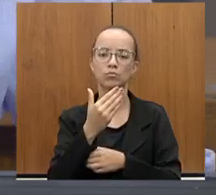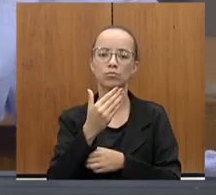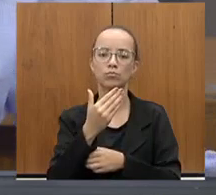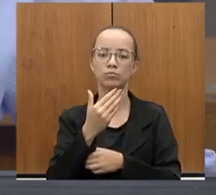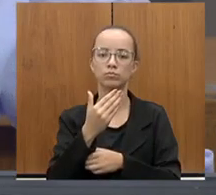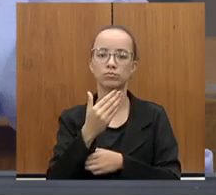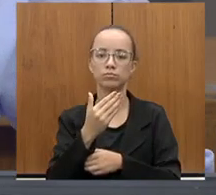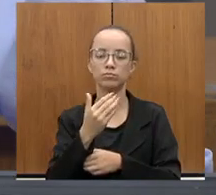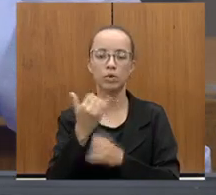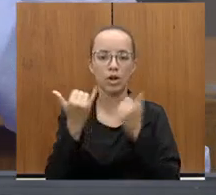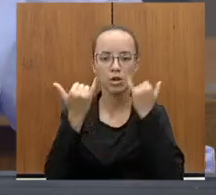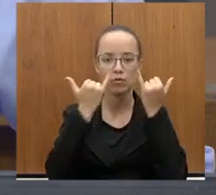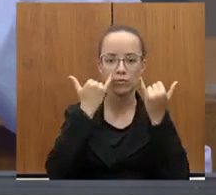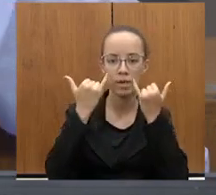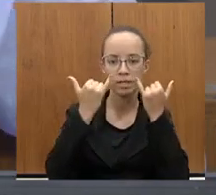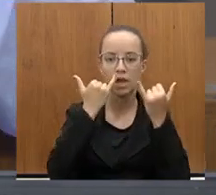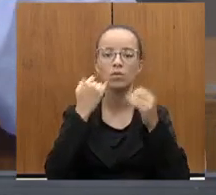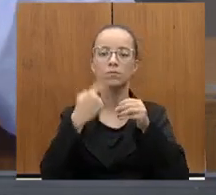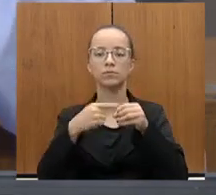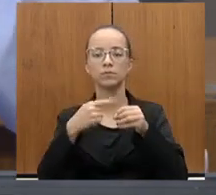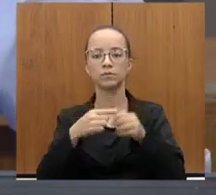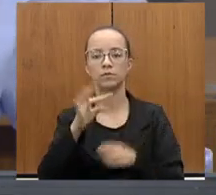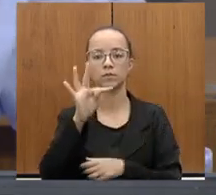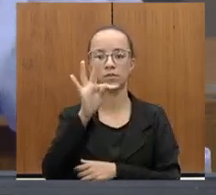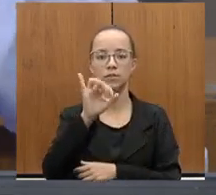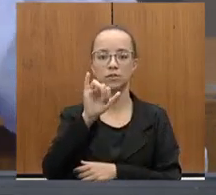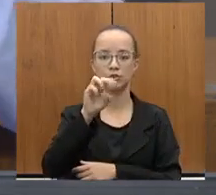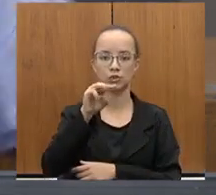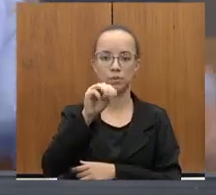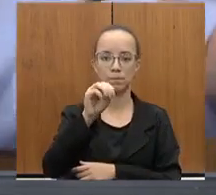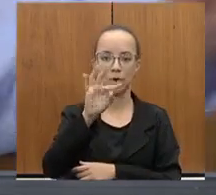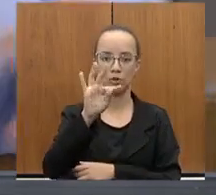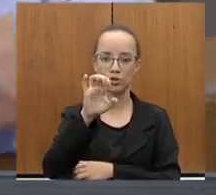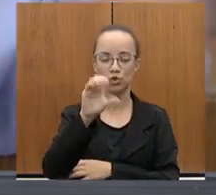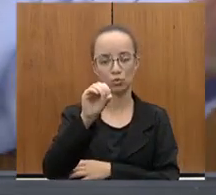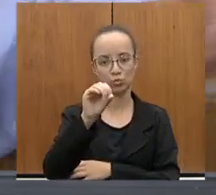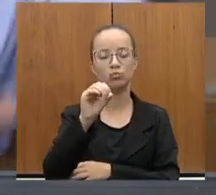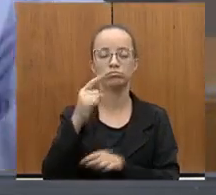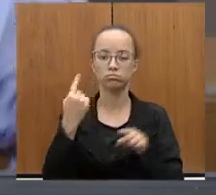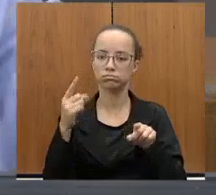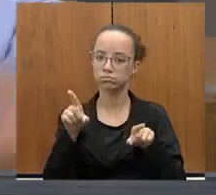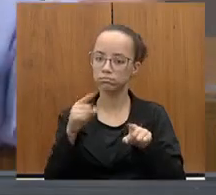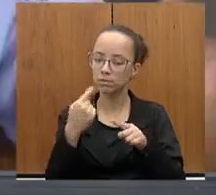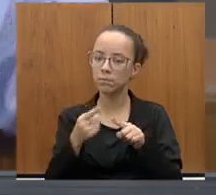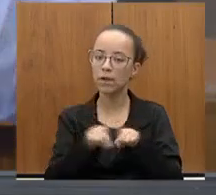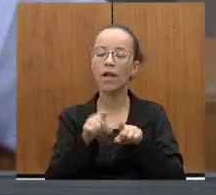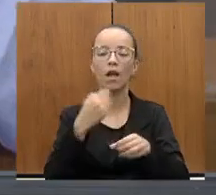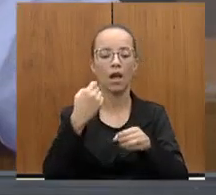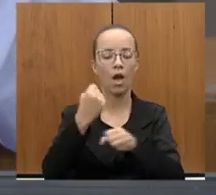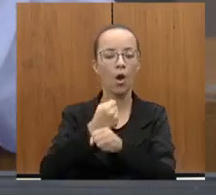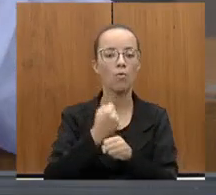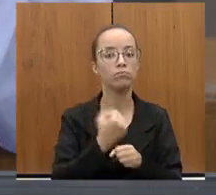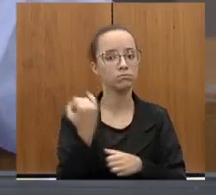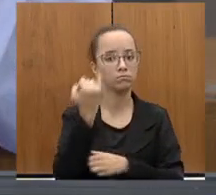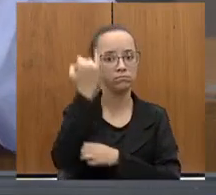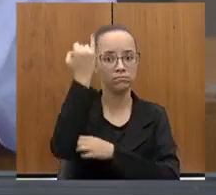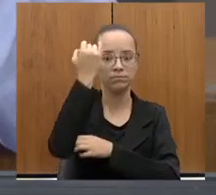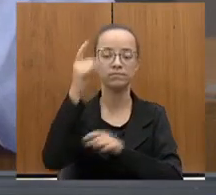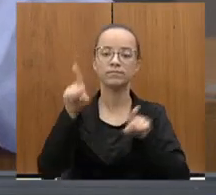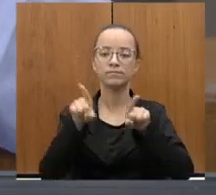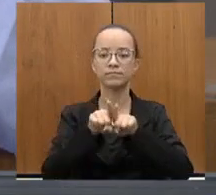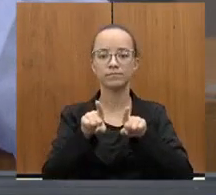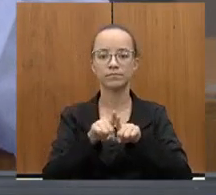projeto do Contorno de Timóteo, que a gente sabe que é uma obra importante e grande, que agora, com essa obra de Goiabal, vai aumentar